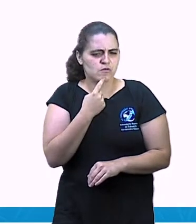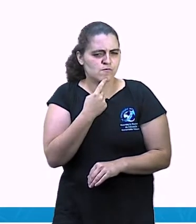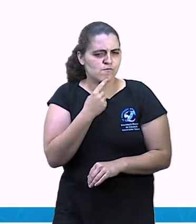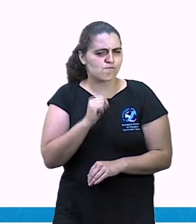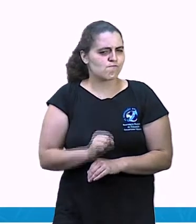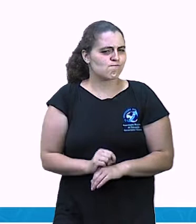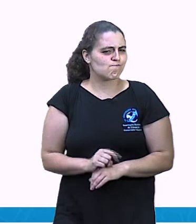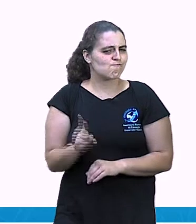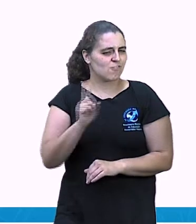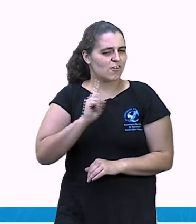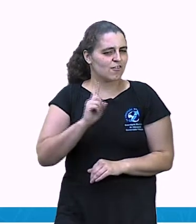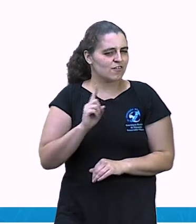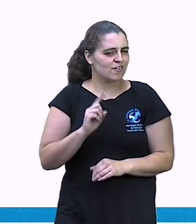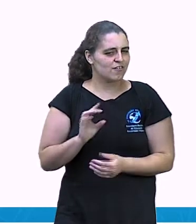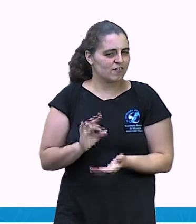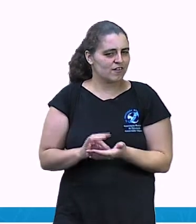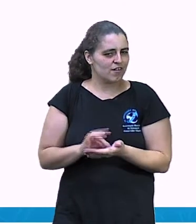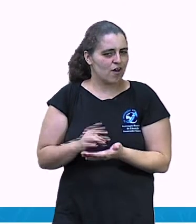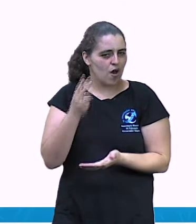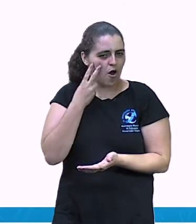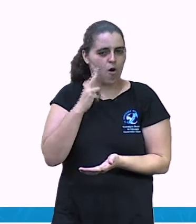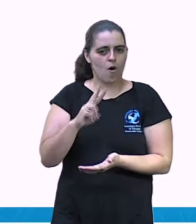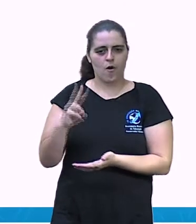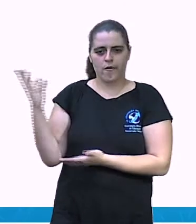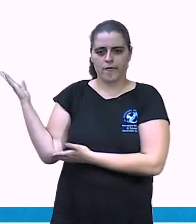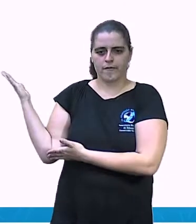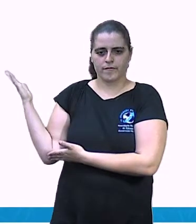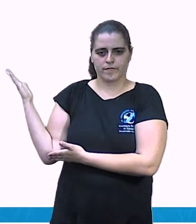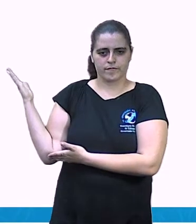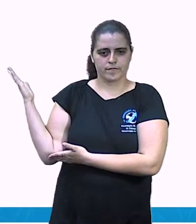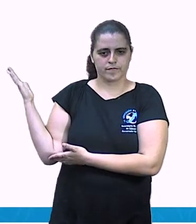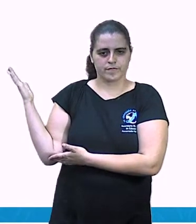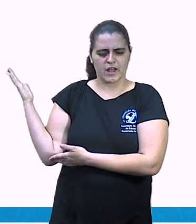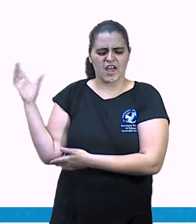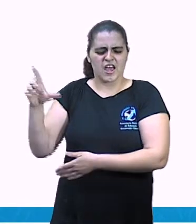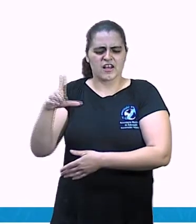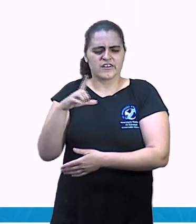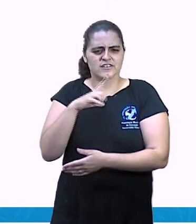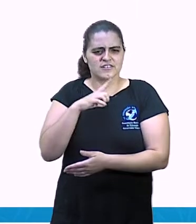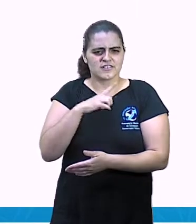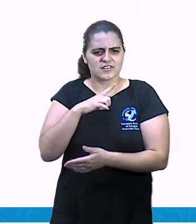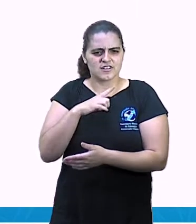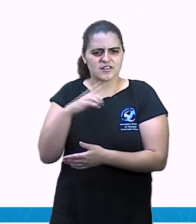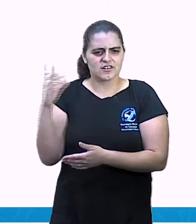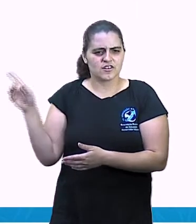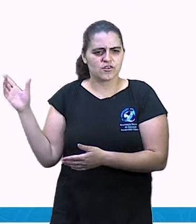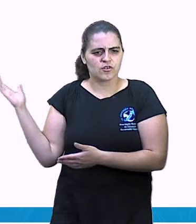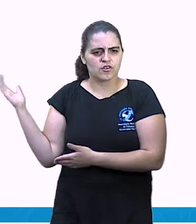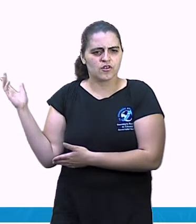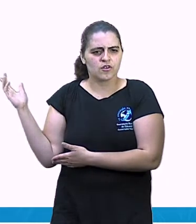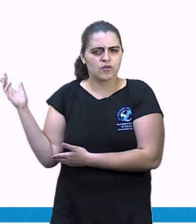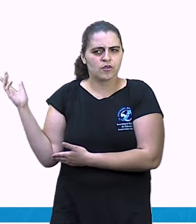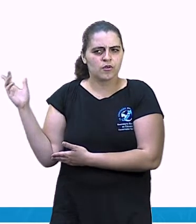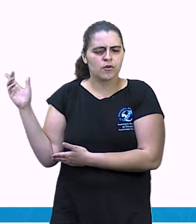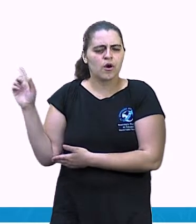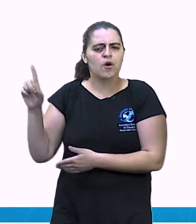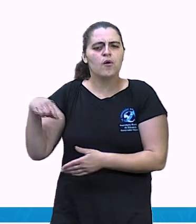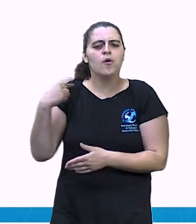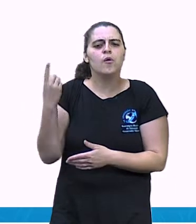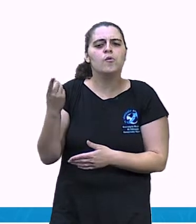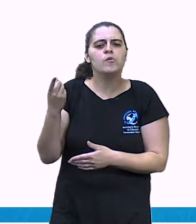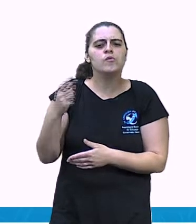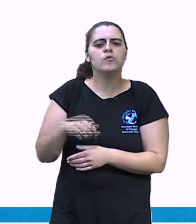isso que eu queria que vocês observassem. Tem uma outra pessoa aí também